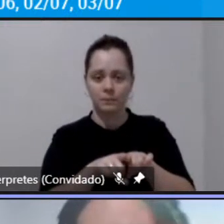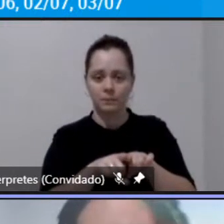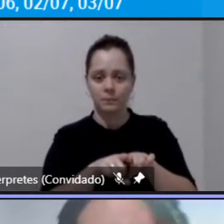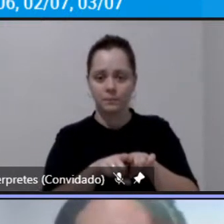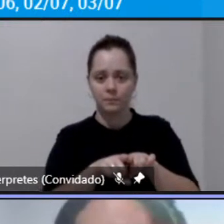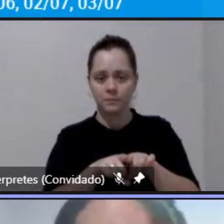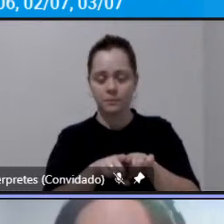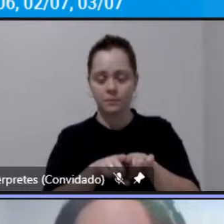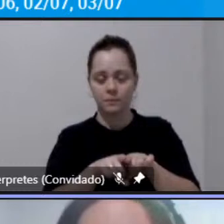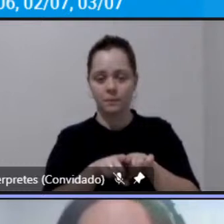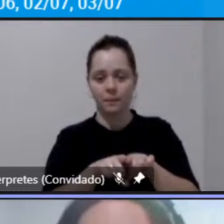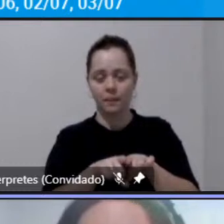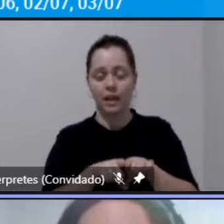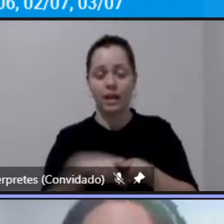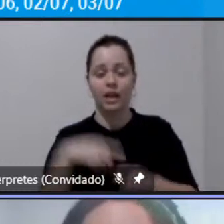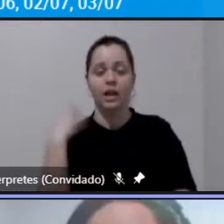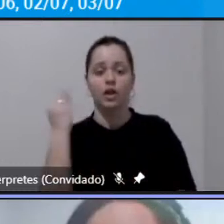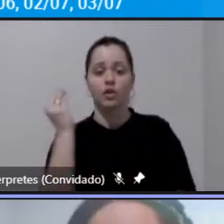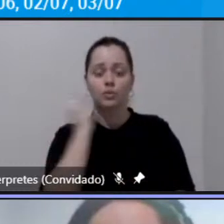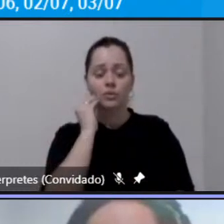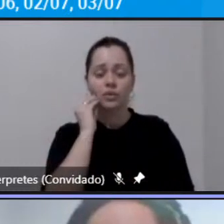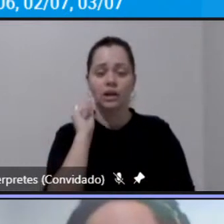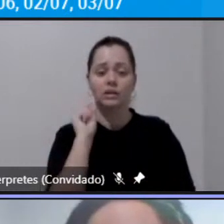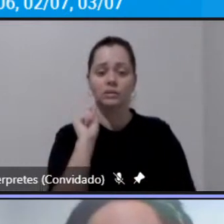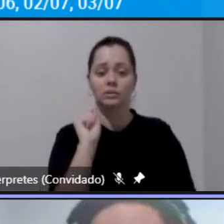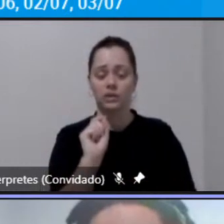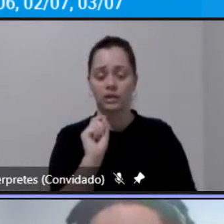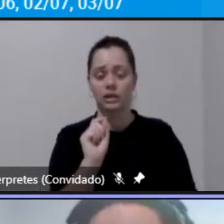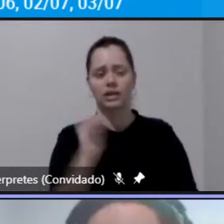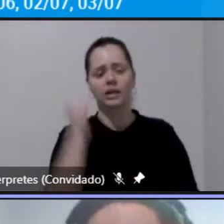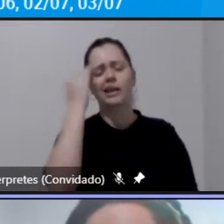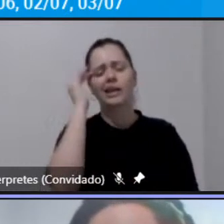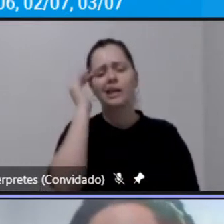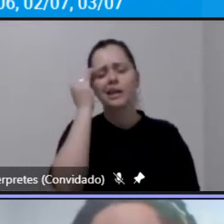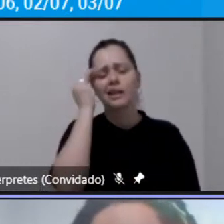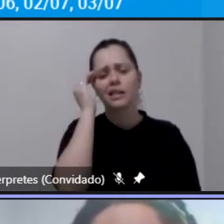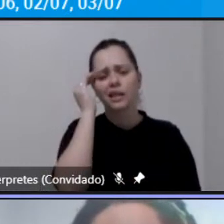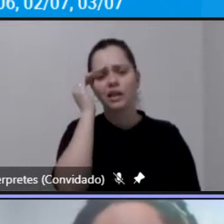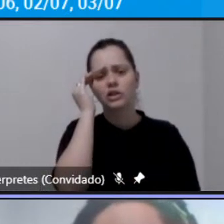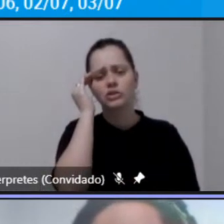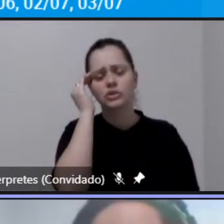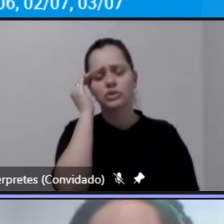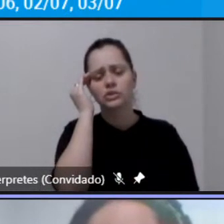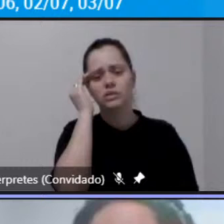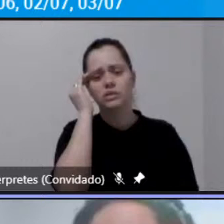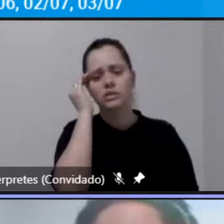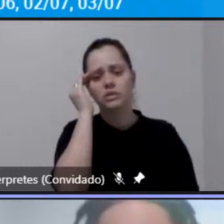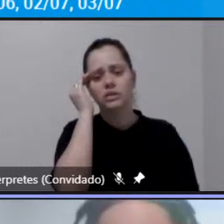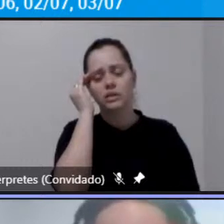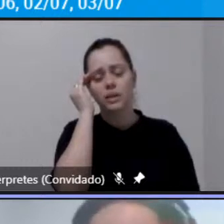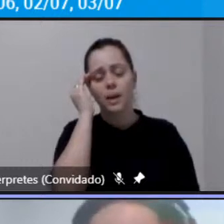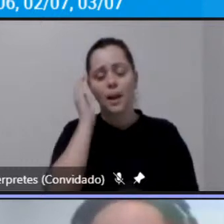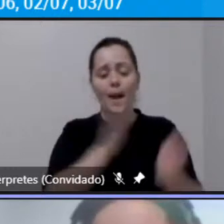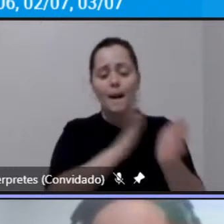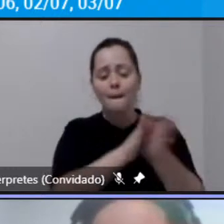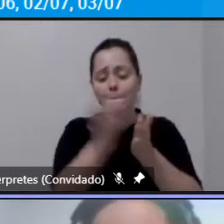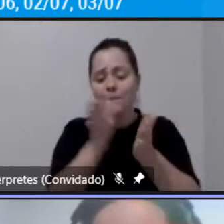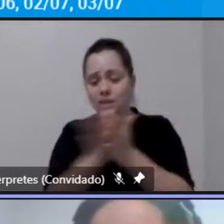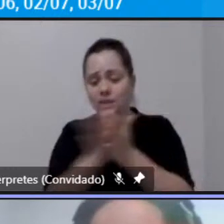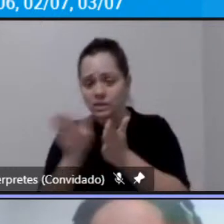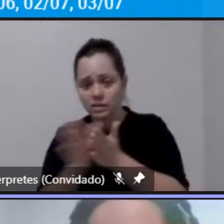fato que a MTU entende que o fato da linha estar passando pela cidade na